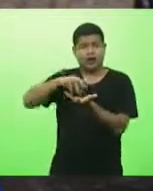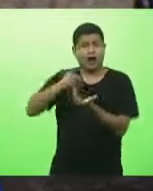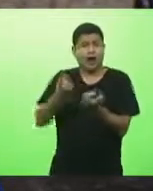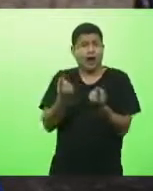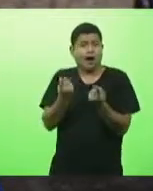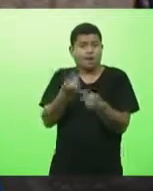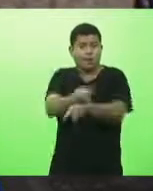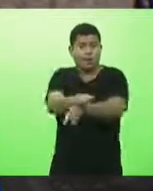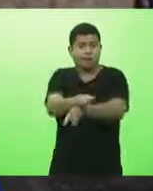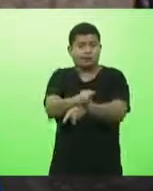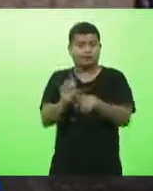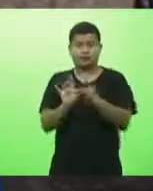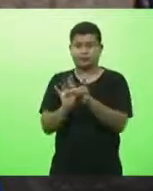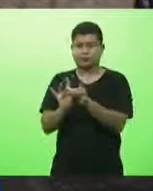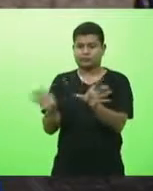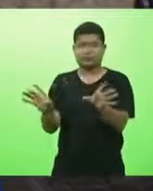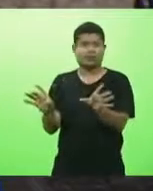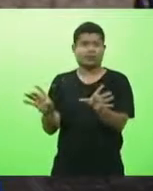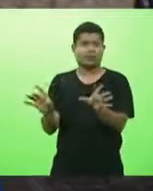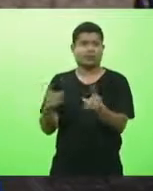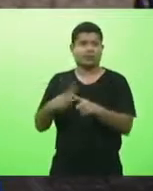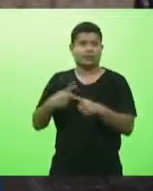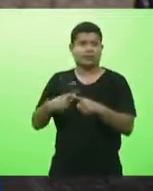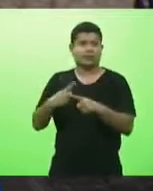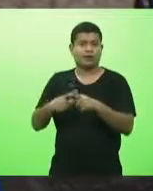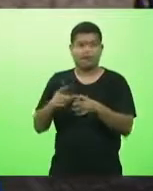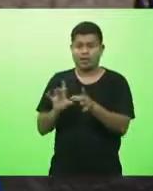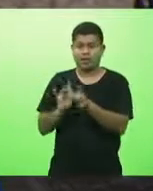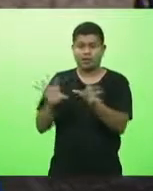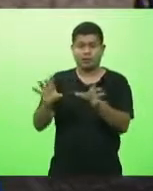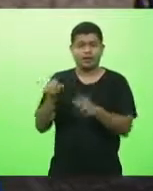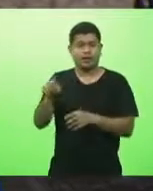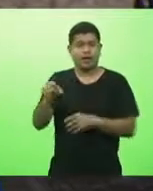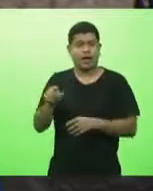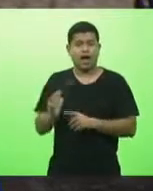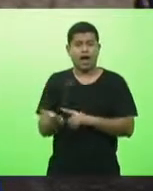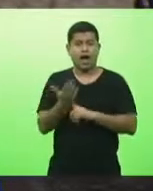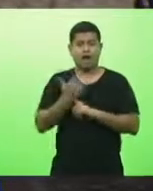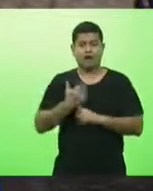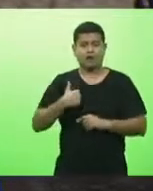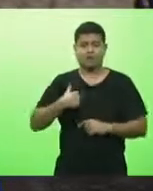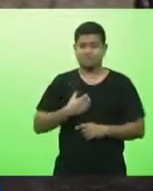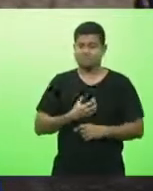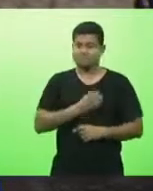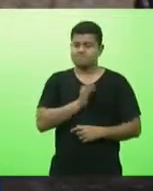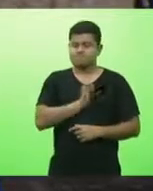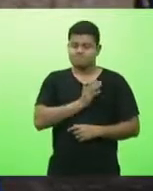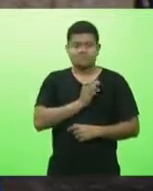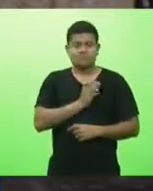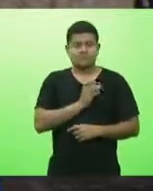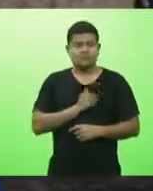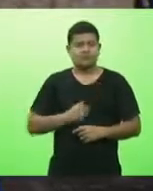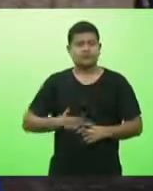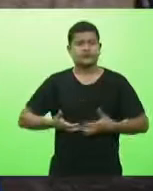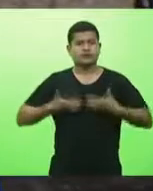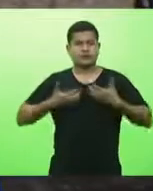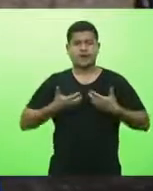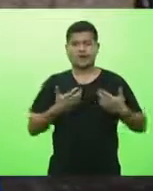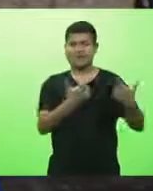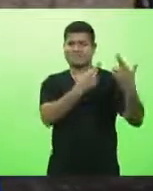porque é a liberdade que faz nascer no coração do homem a responsabilidade e é ela que